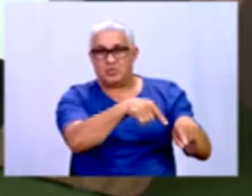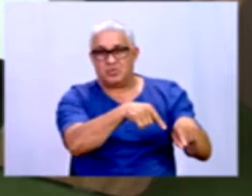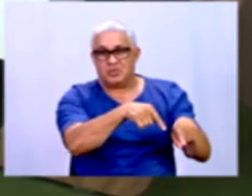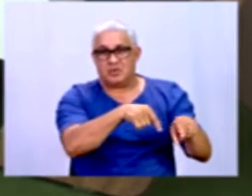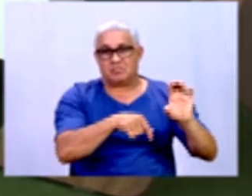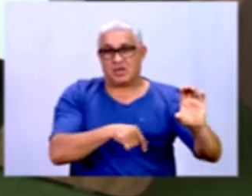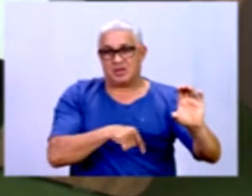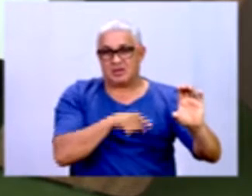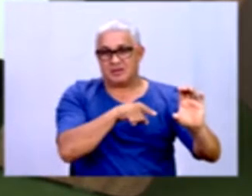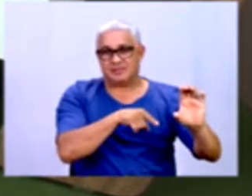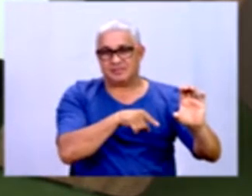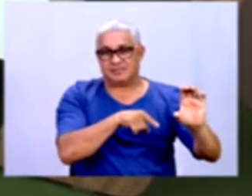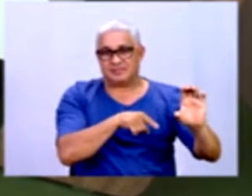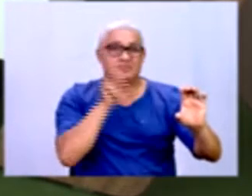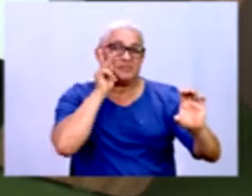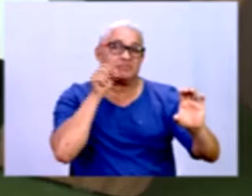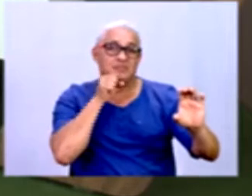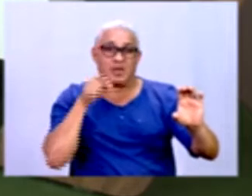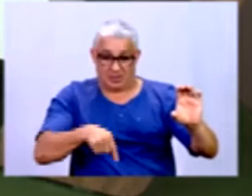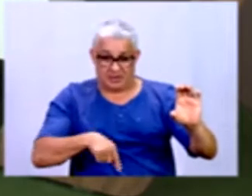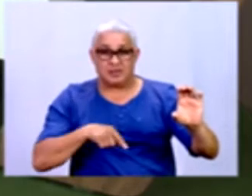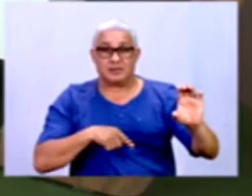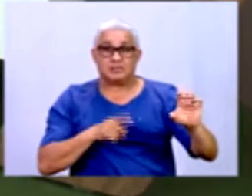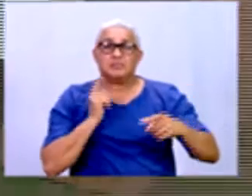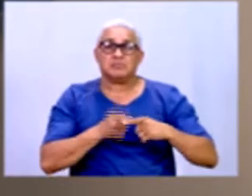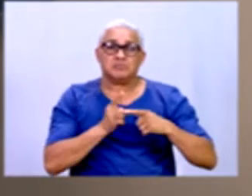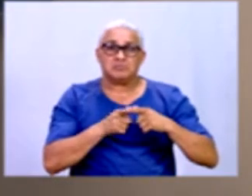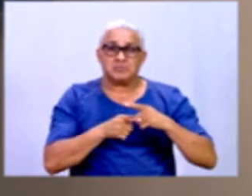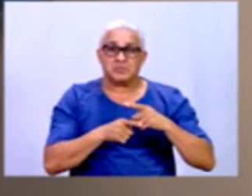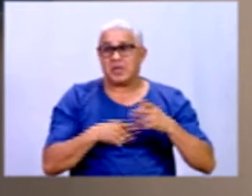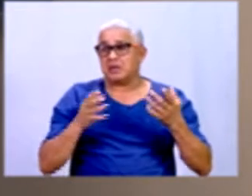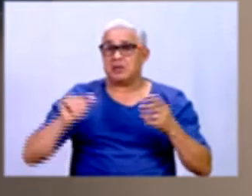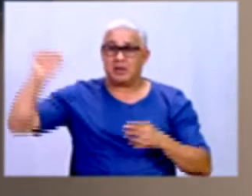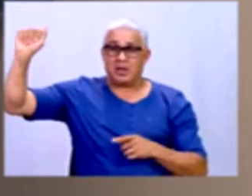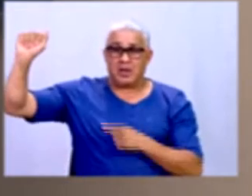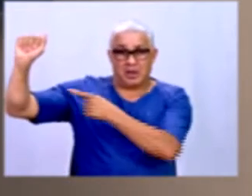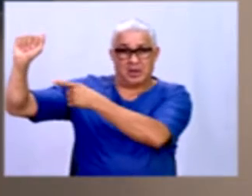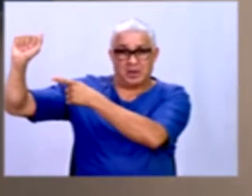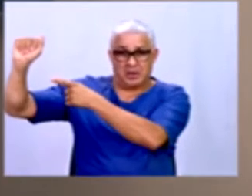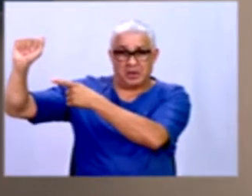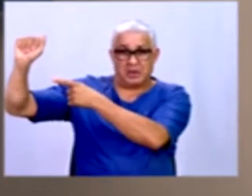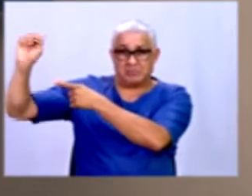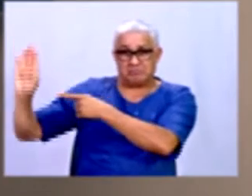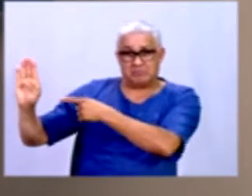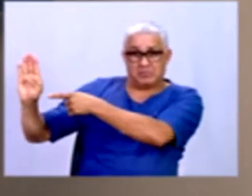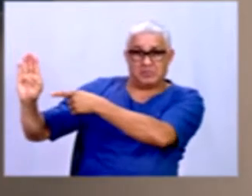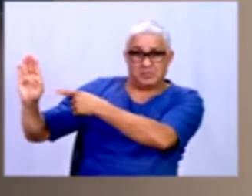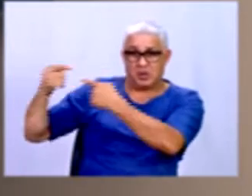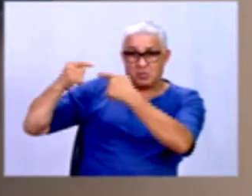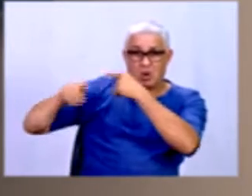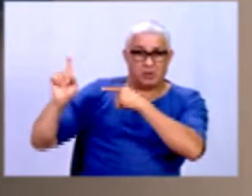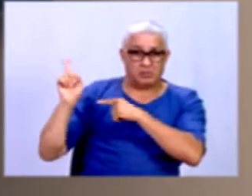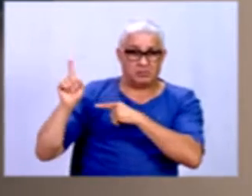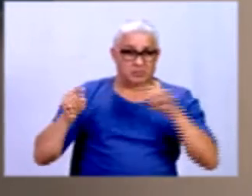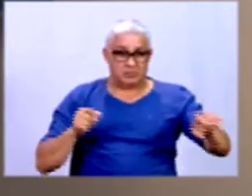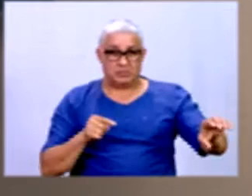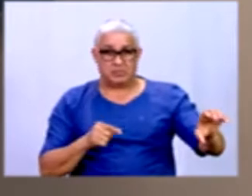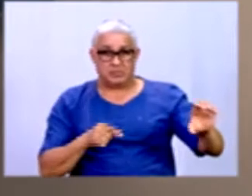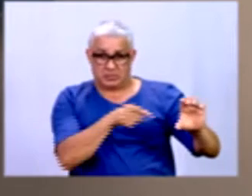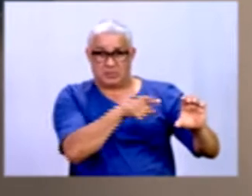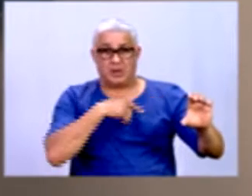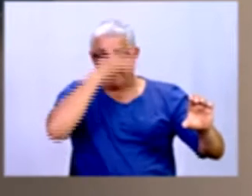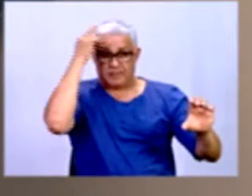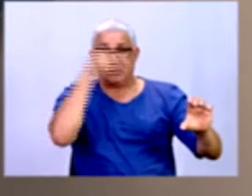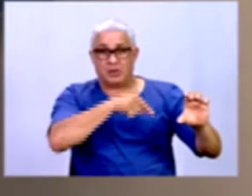concentração de classe C aqui em Porto Velho. Lógico, por que eu vou colocar lá onde tem a maior concentração de classe A, sendo que não é esse o meu maior público, né? Então,